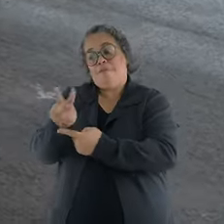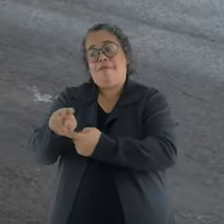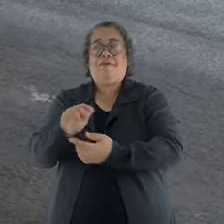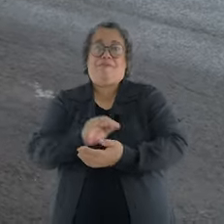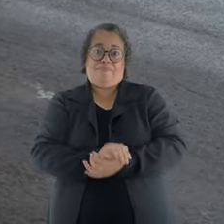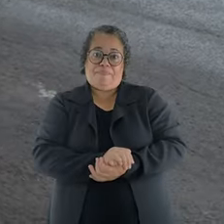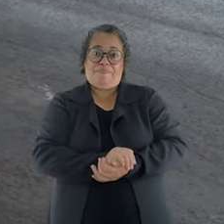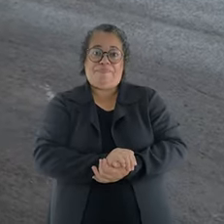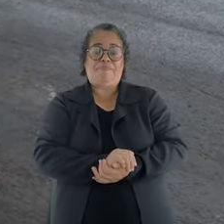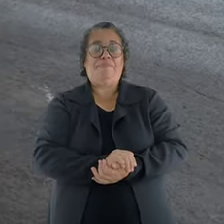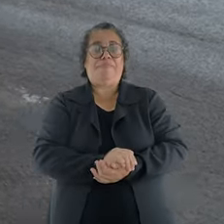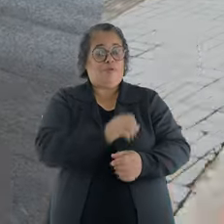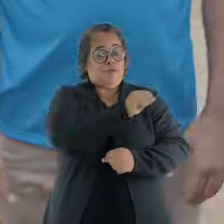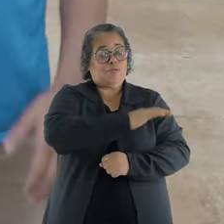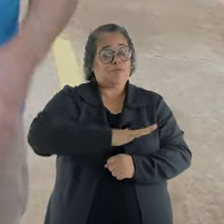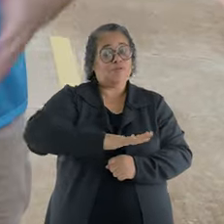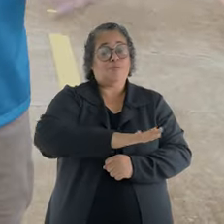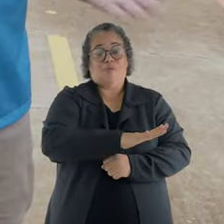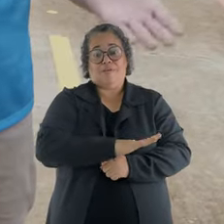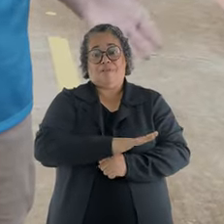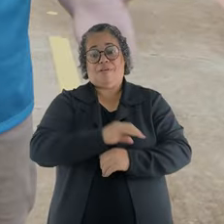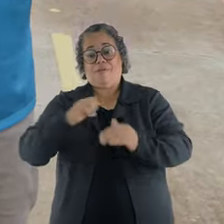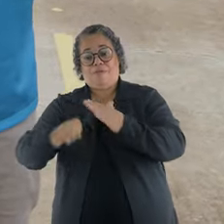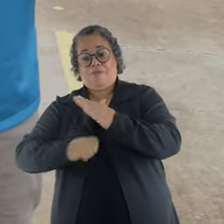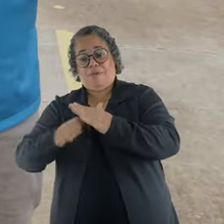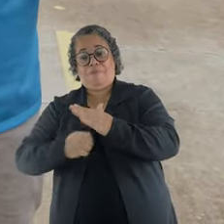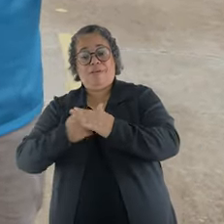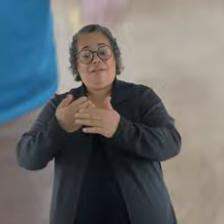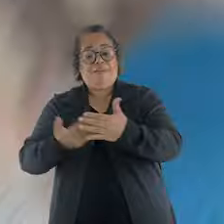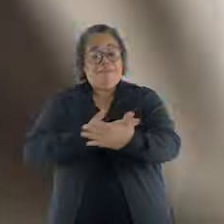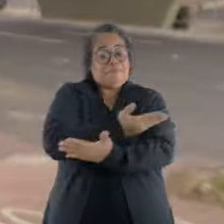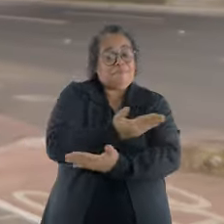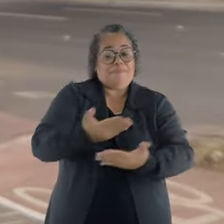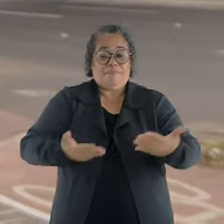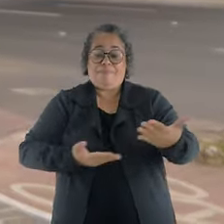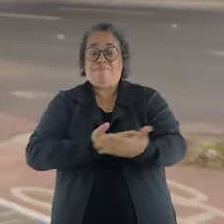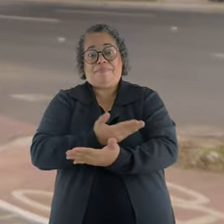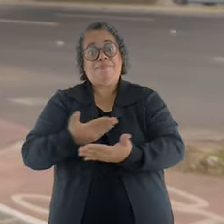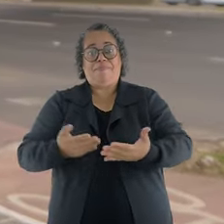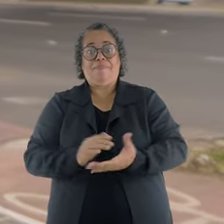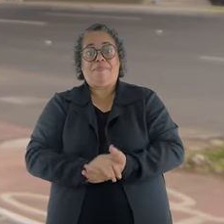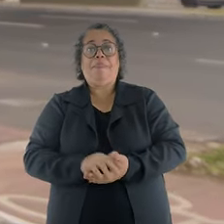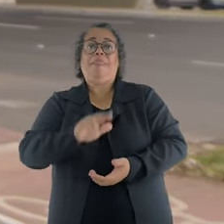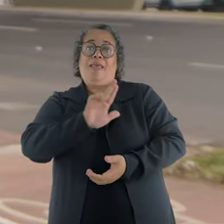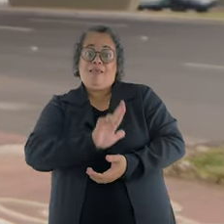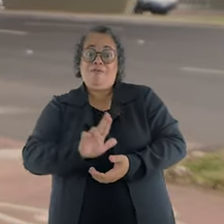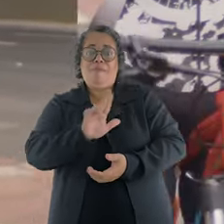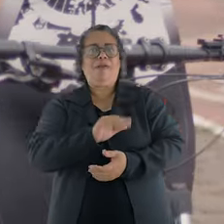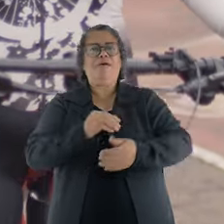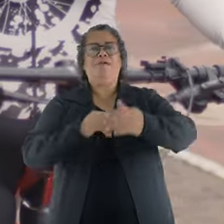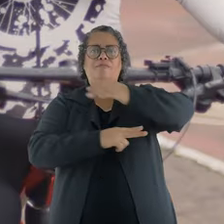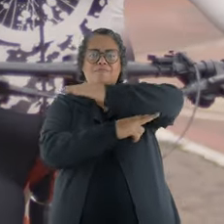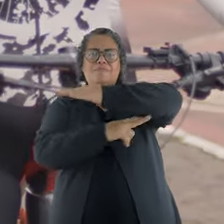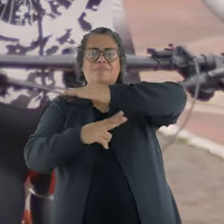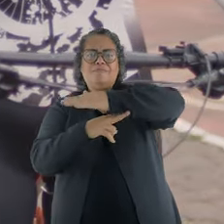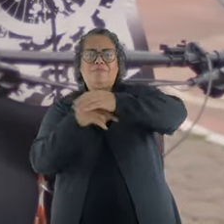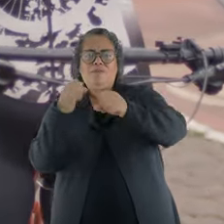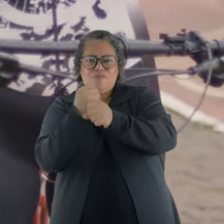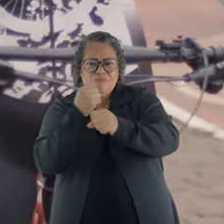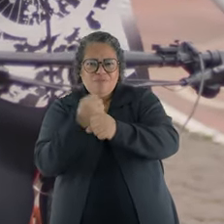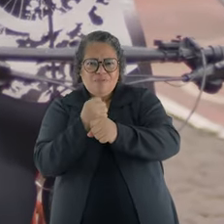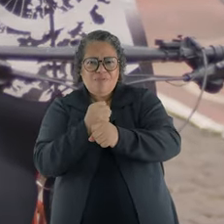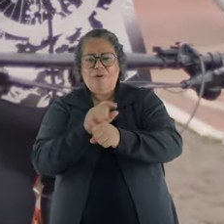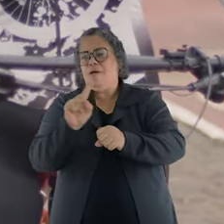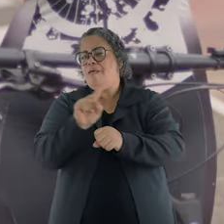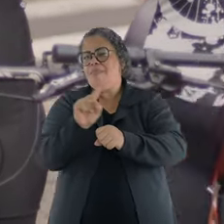fazer mais no social, tem que fazer bem pra quem investe. Em Uberlândia, viaduto novo não é só concreto. É